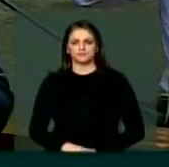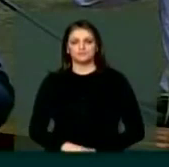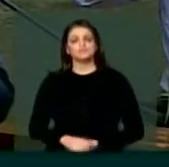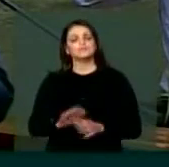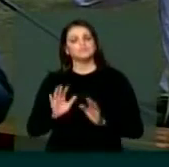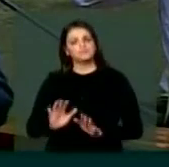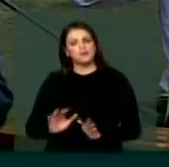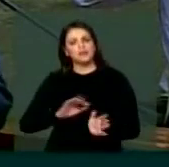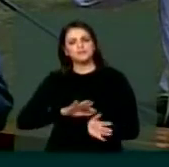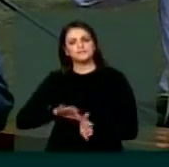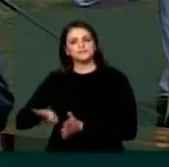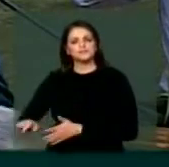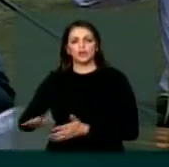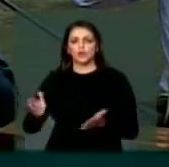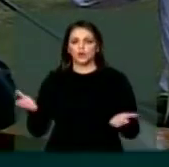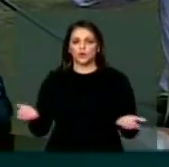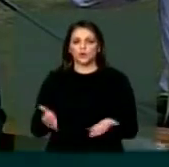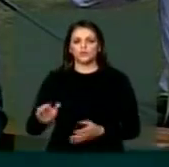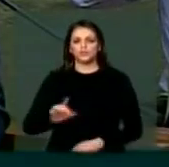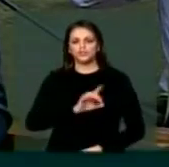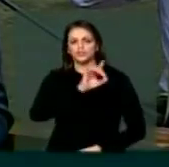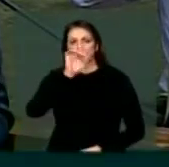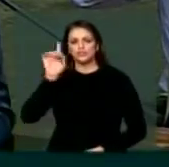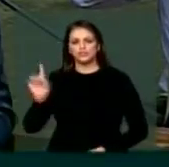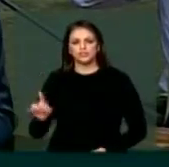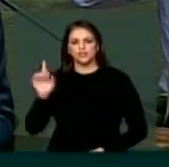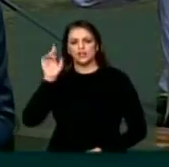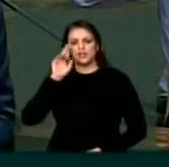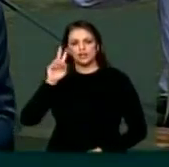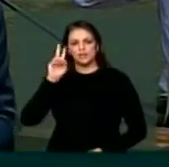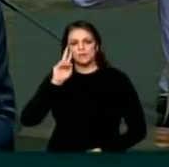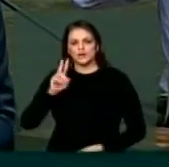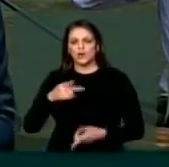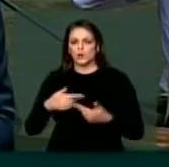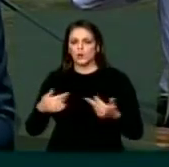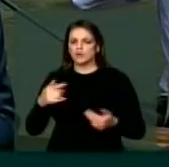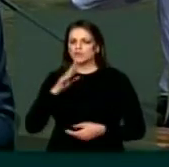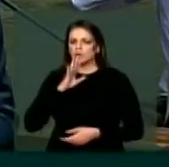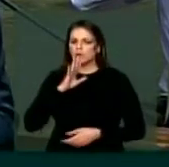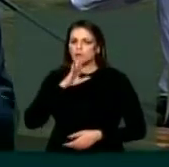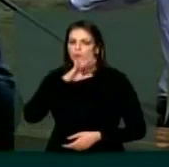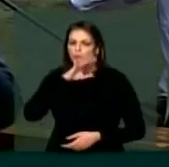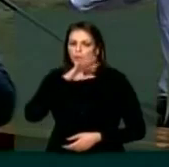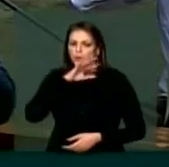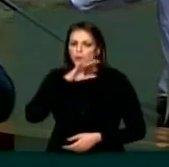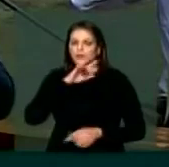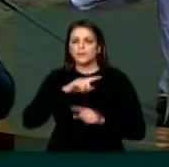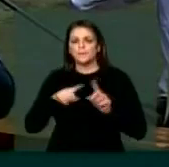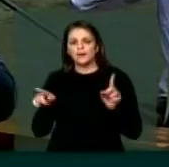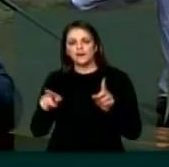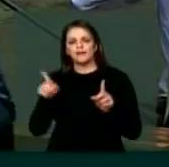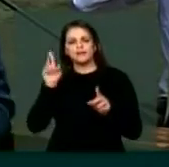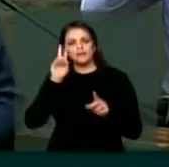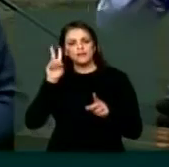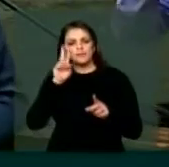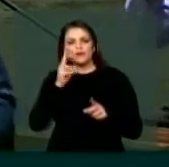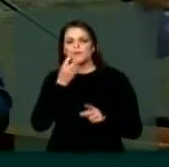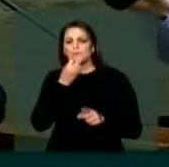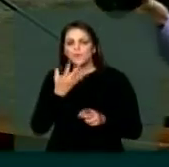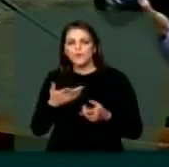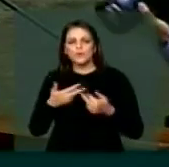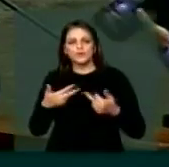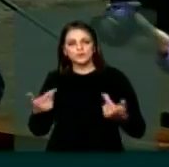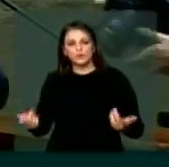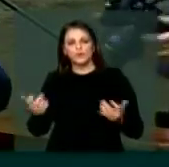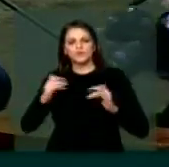hoje é um dia de denúncia, mas também de anúncio. e eu prestei bem atenção,